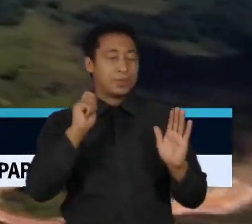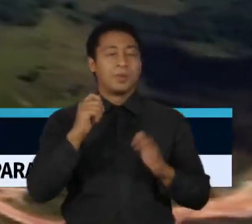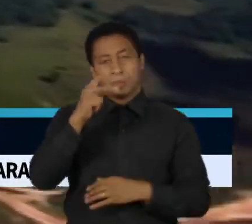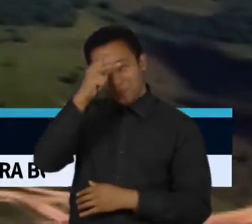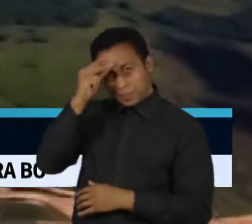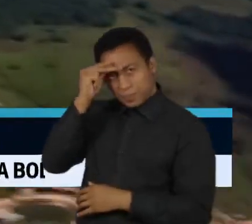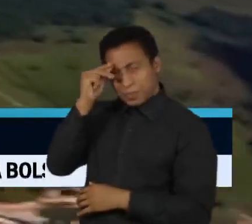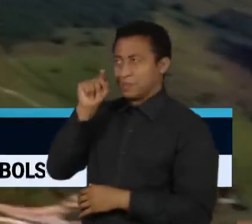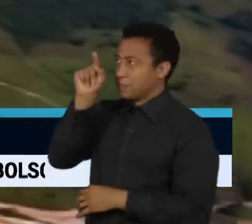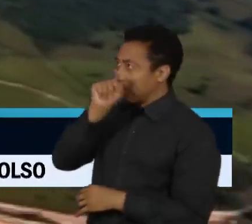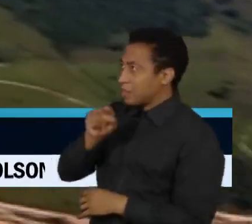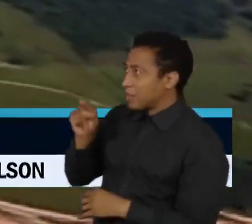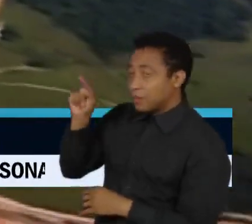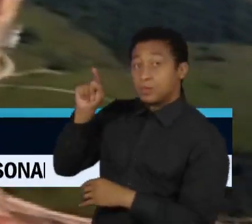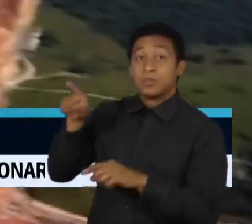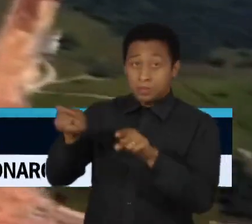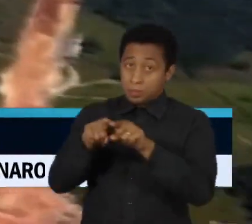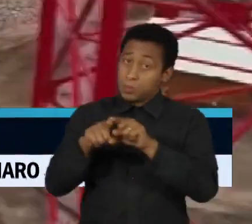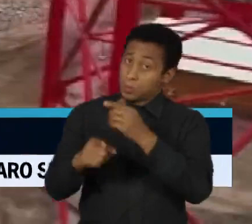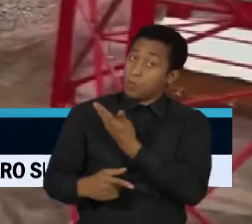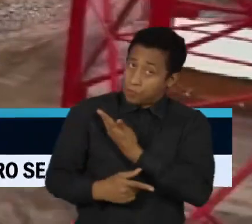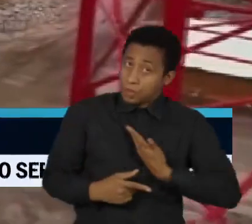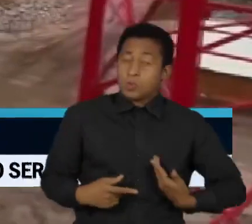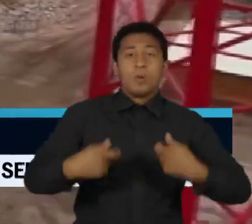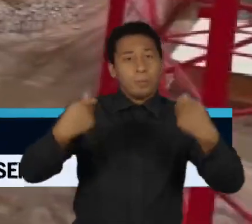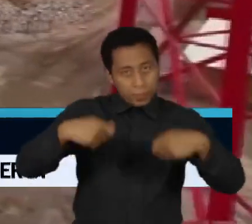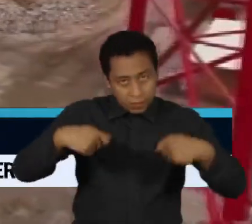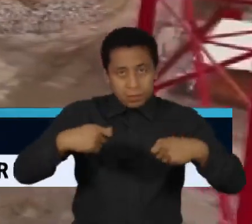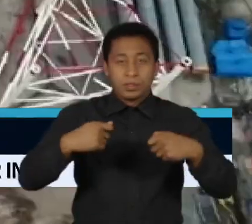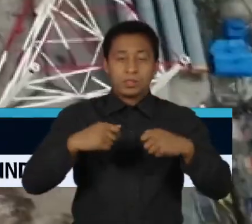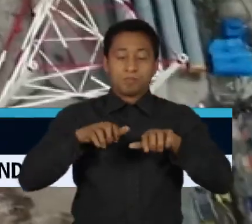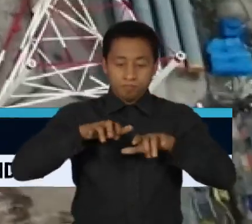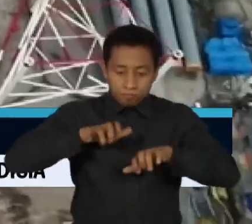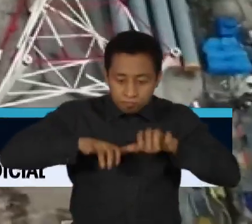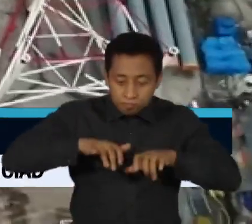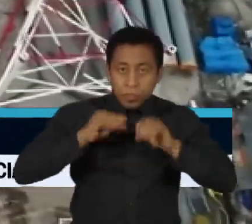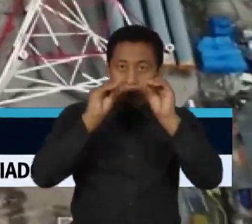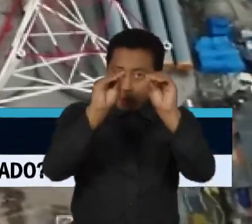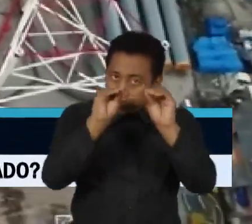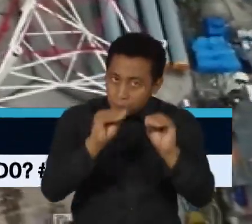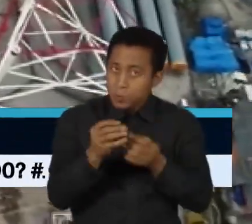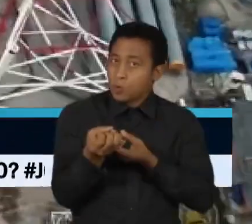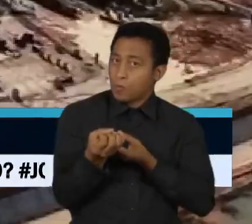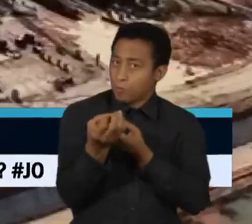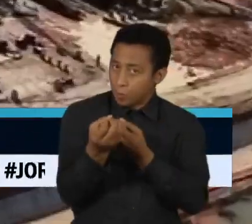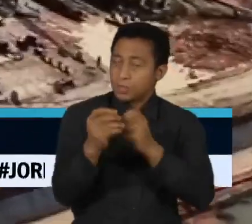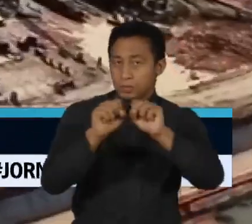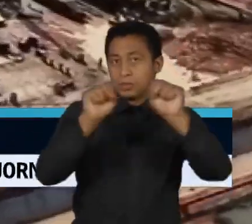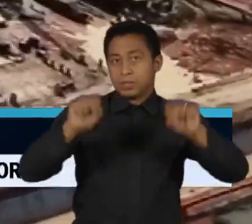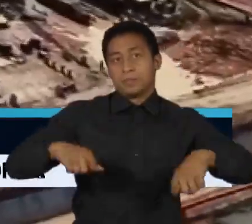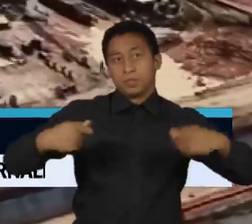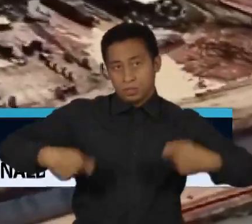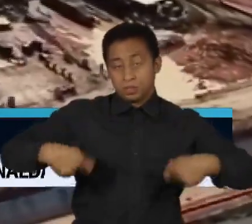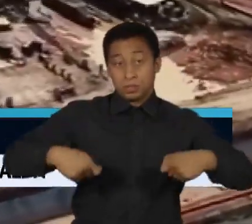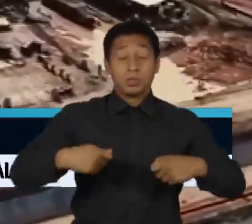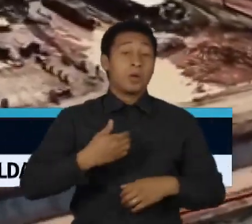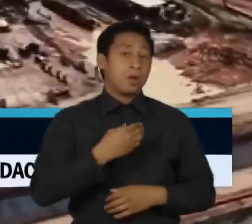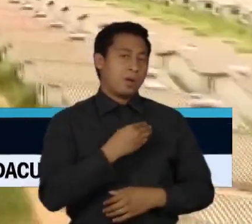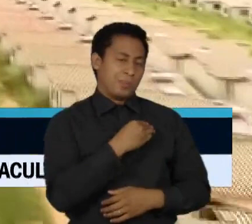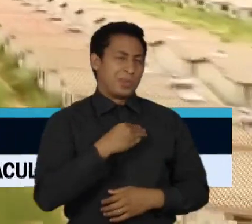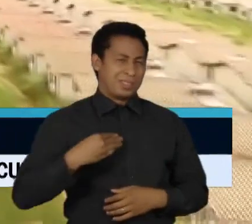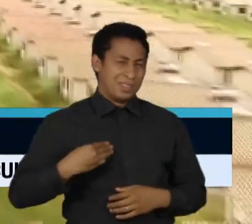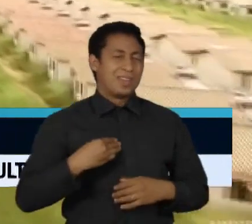deverão atualizar as informações. Com a base de dados, o Ministério da Casa Civil irá decidir quais